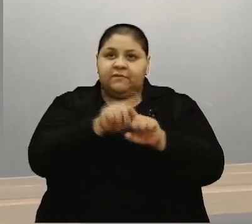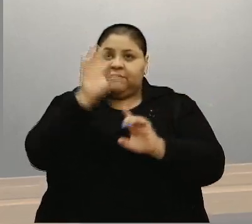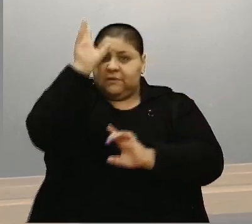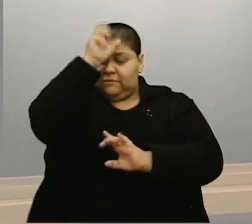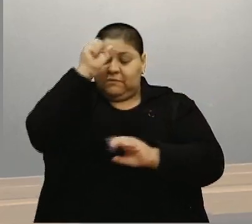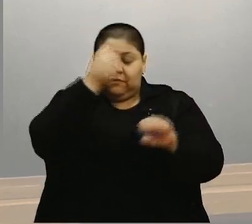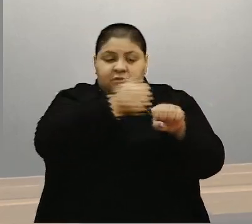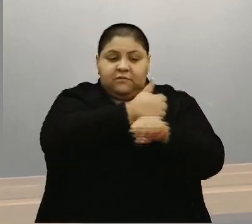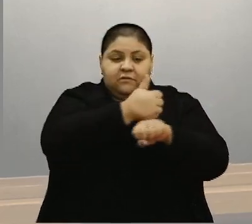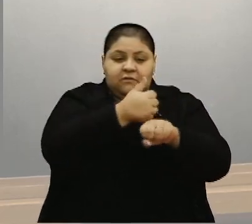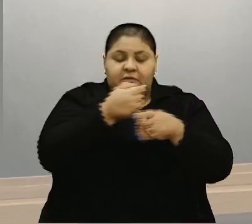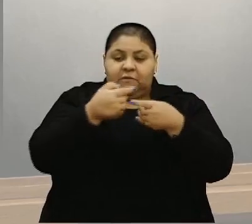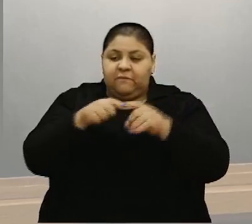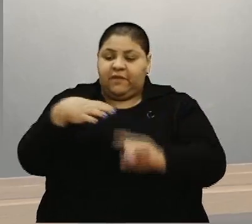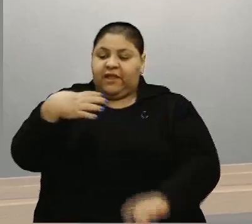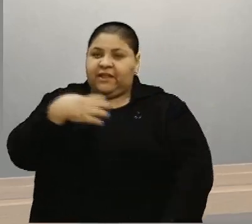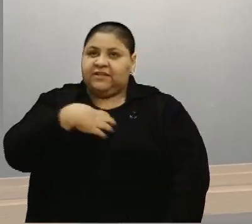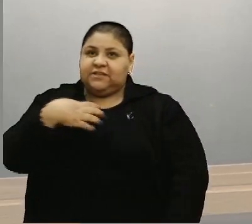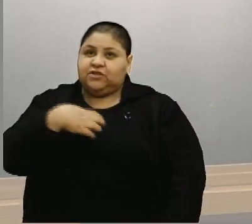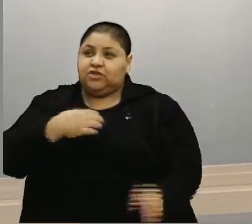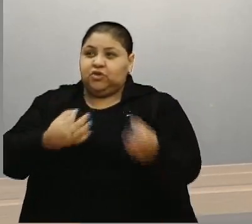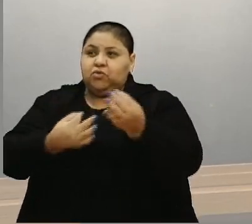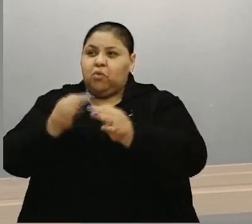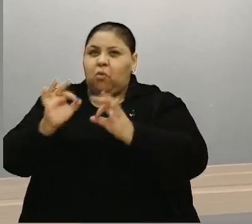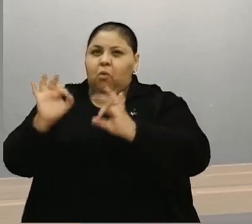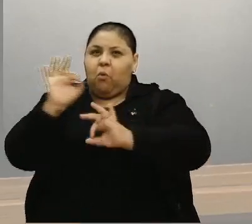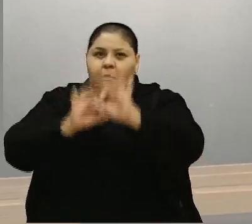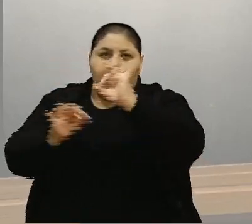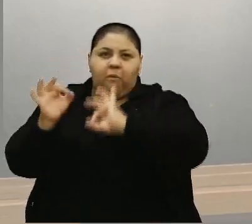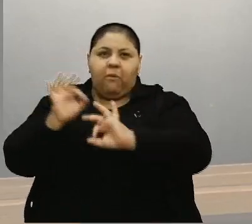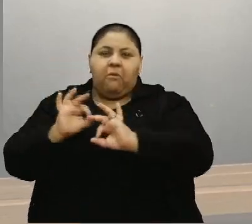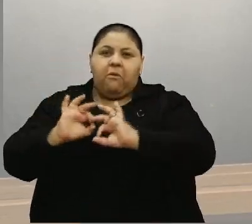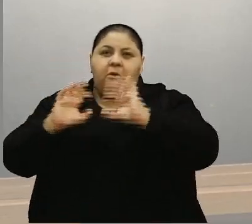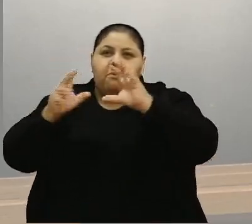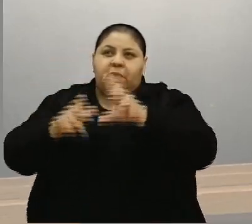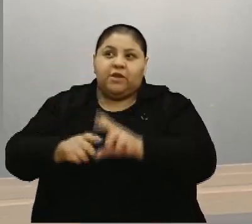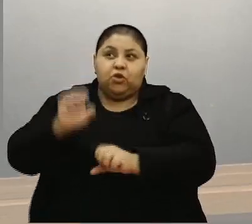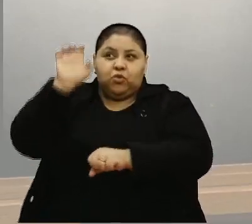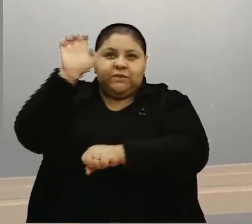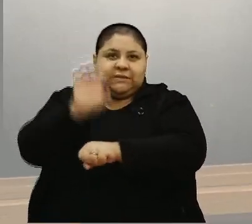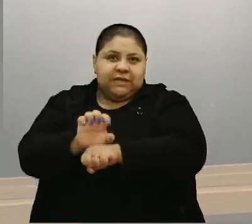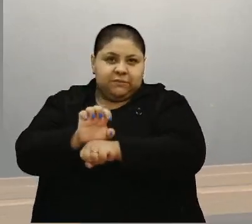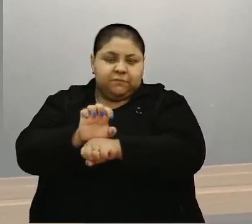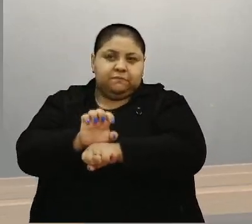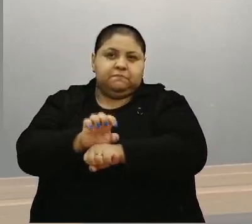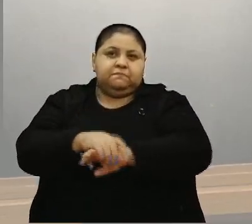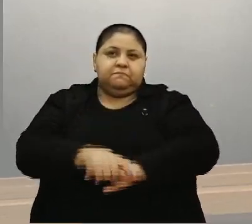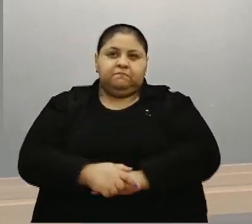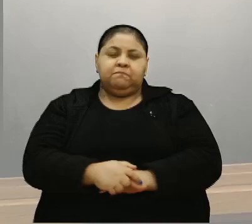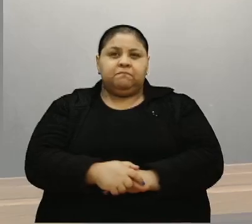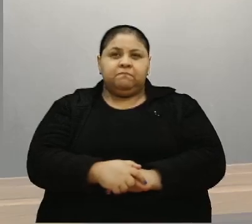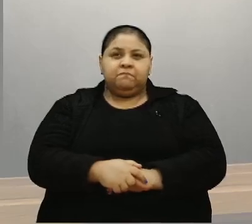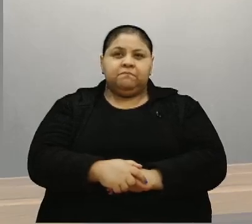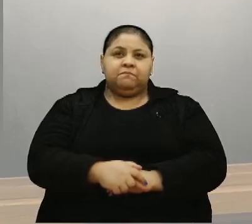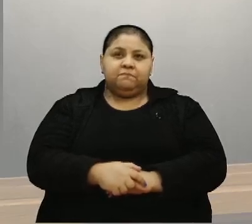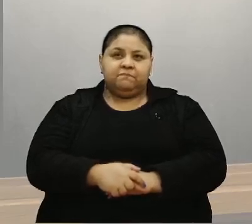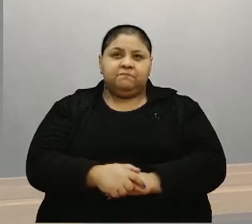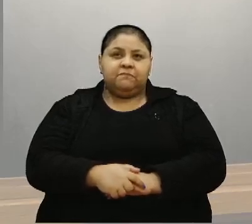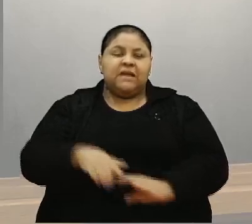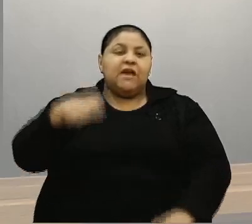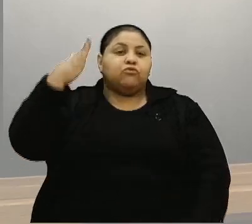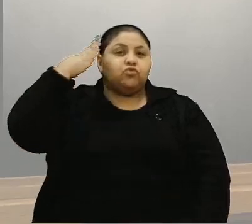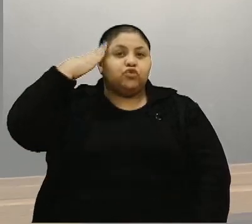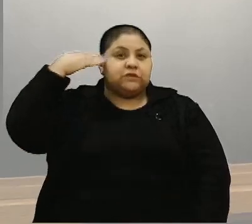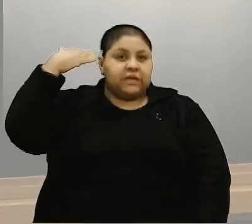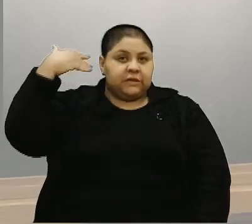profissional, mas na forma como se organiza para todo o Estado. É um caso de sucesso.